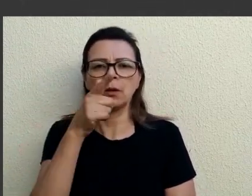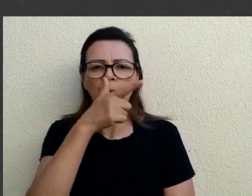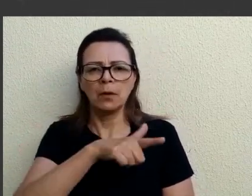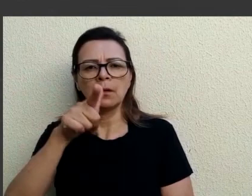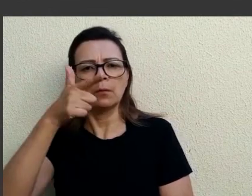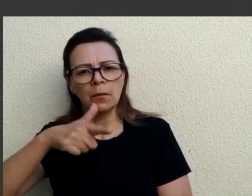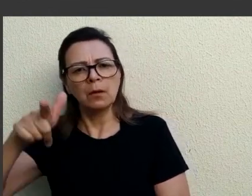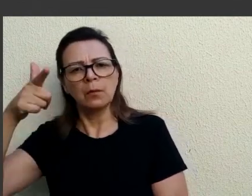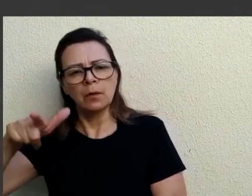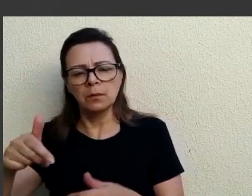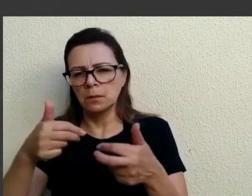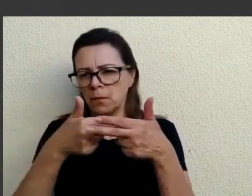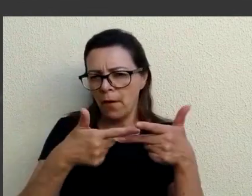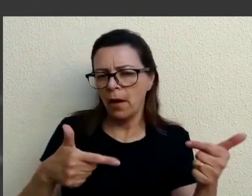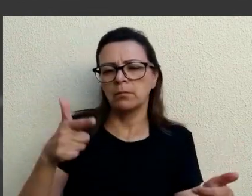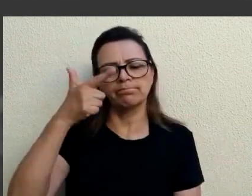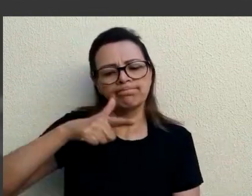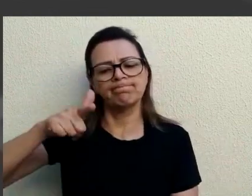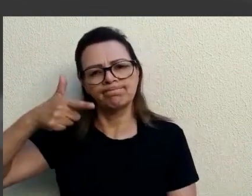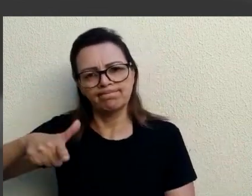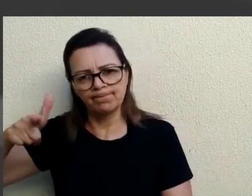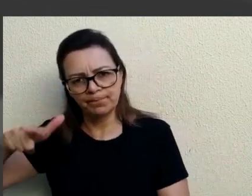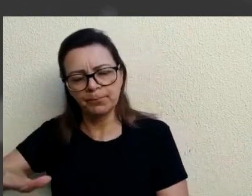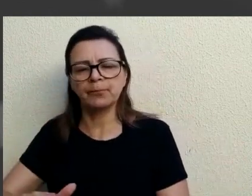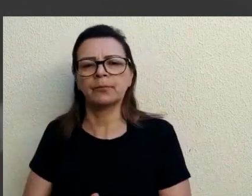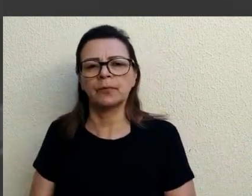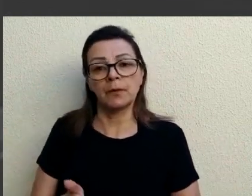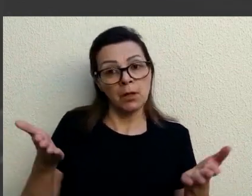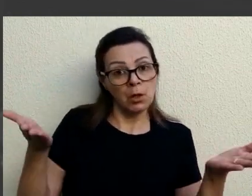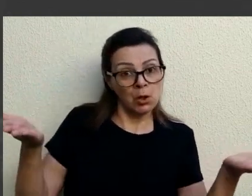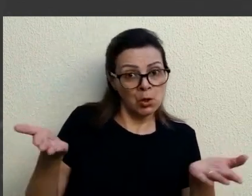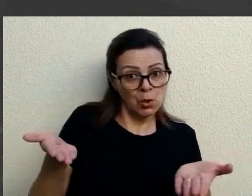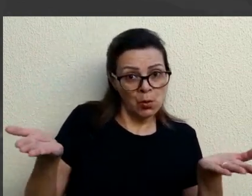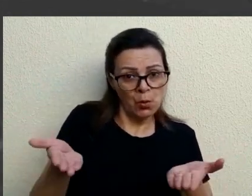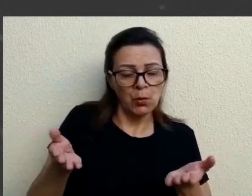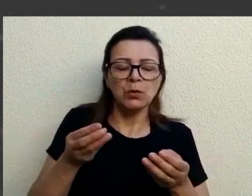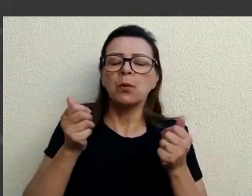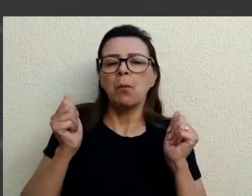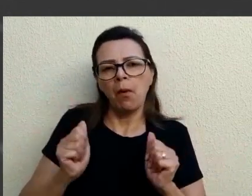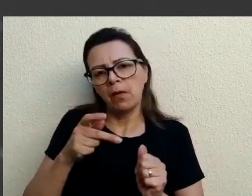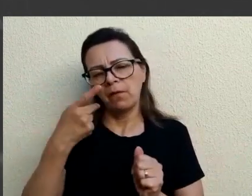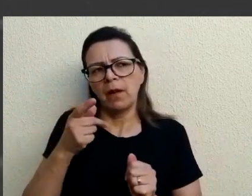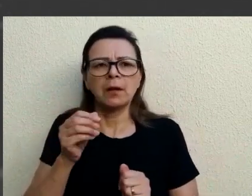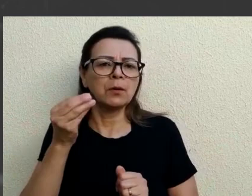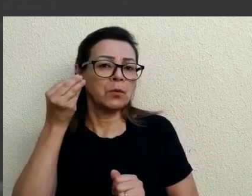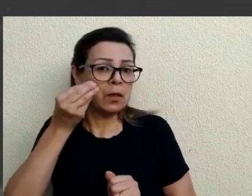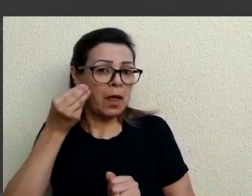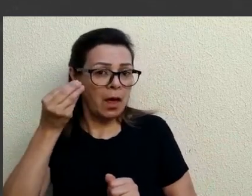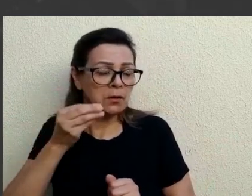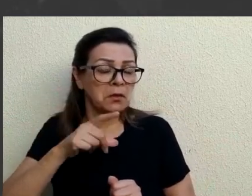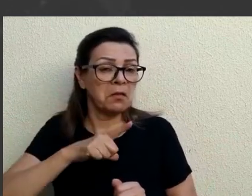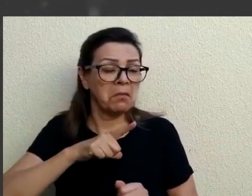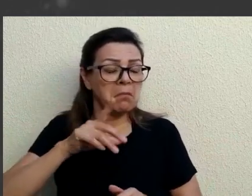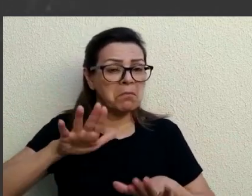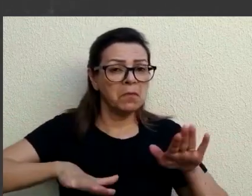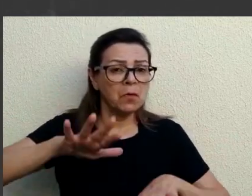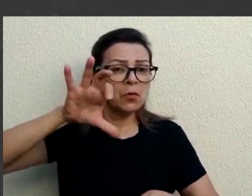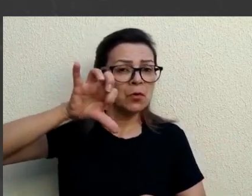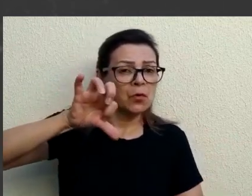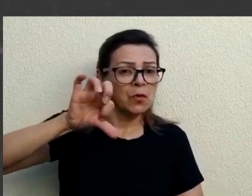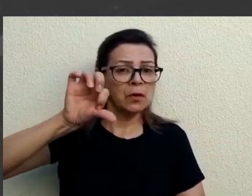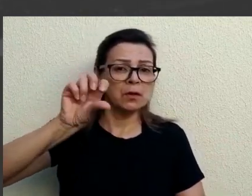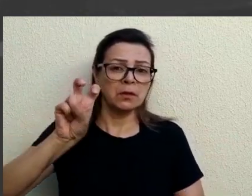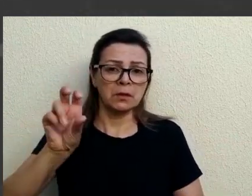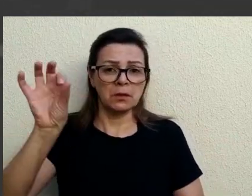repetimos várias vezes. Então, hoje a gente consegue dizer que o teste tem em torno de 95%